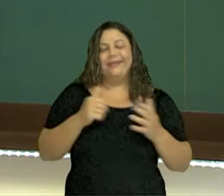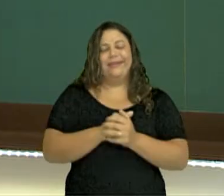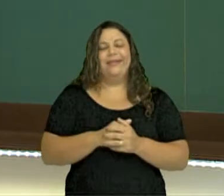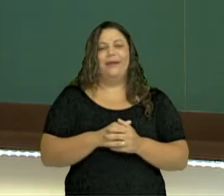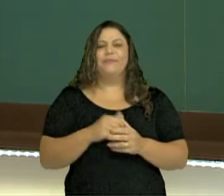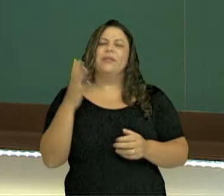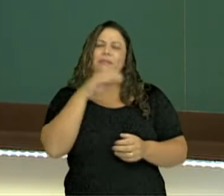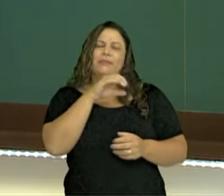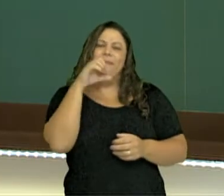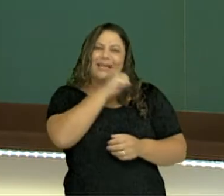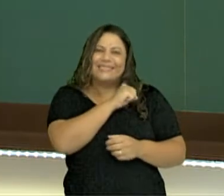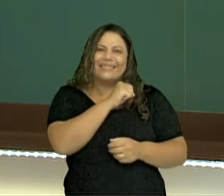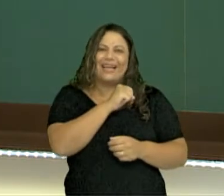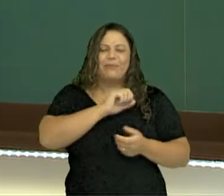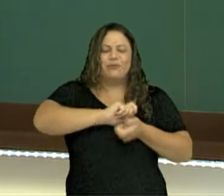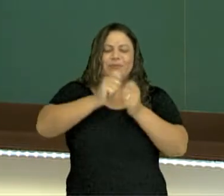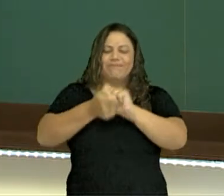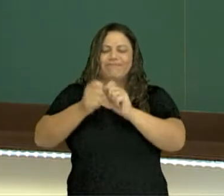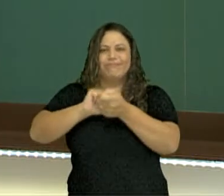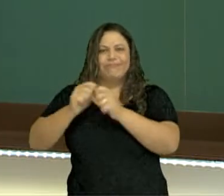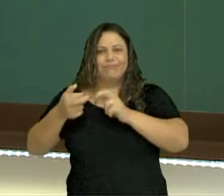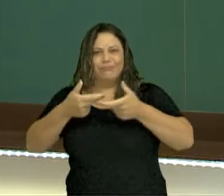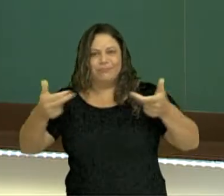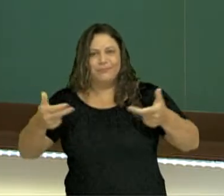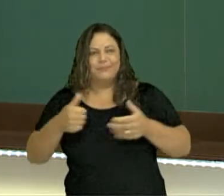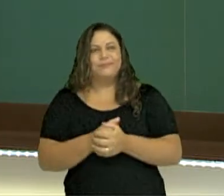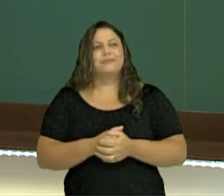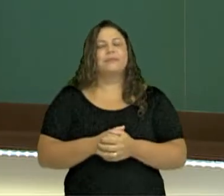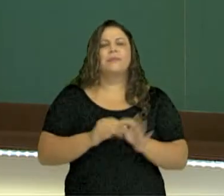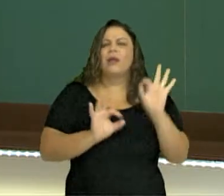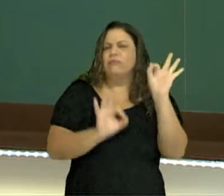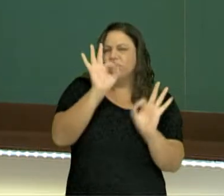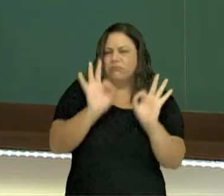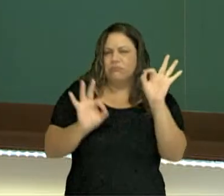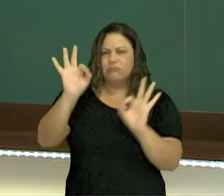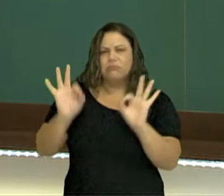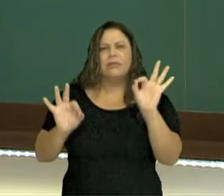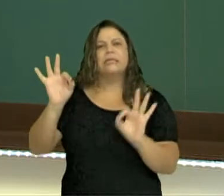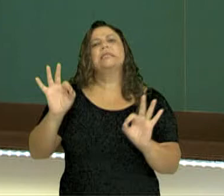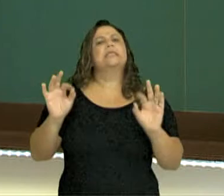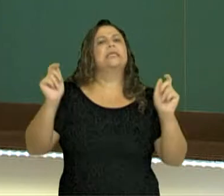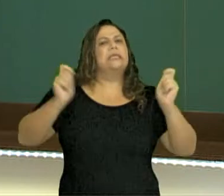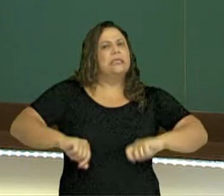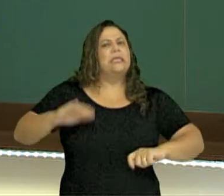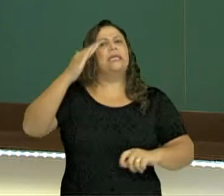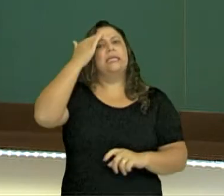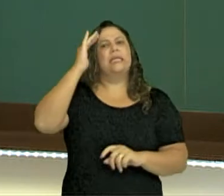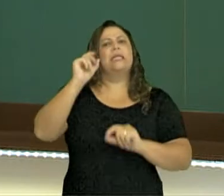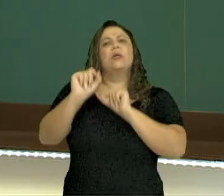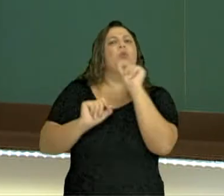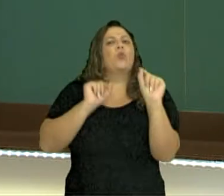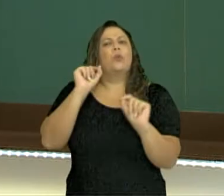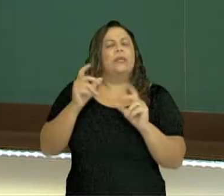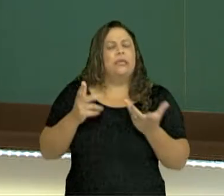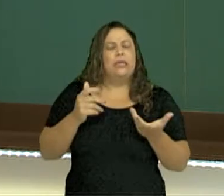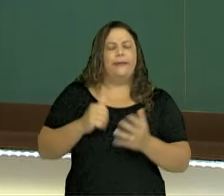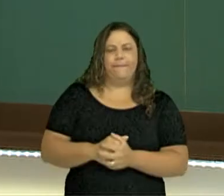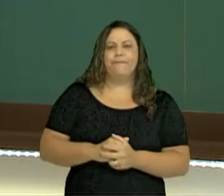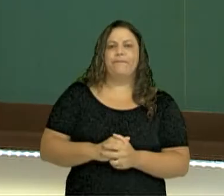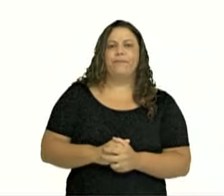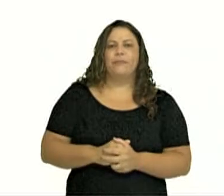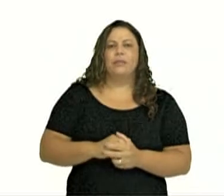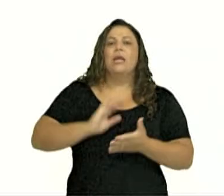muito mais rápido. Bem, para a gente poder fazer um planejamento, gente tem que ter um entendimento seguinte. Primeiro, quanto que você